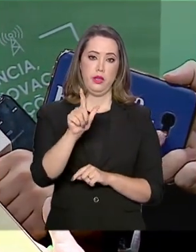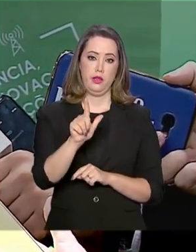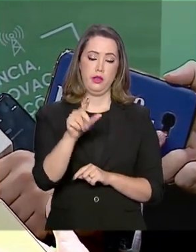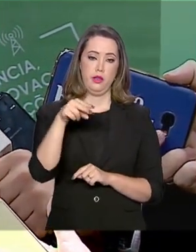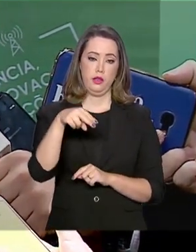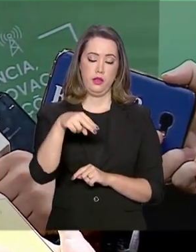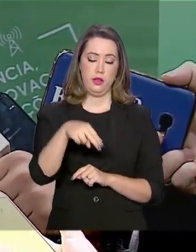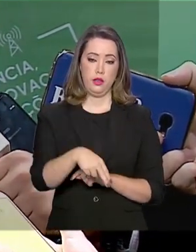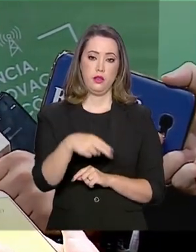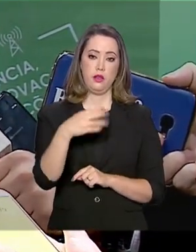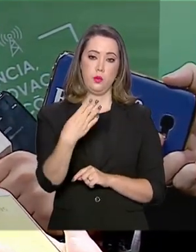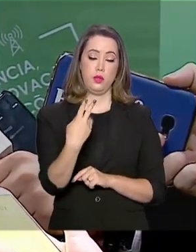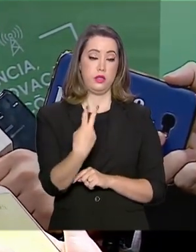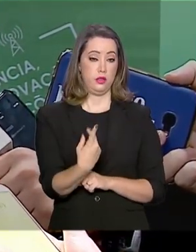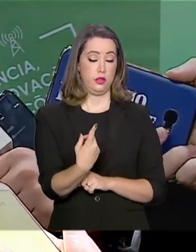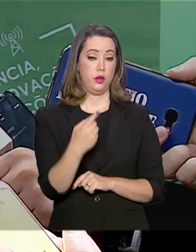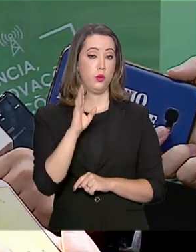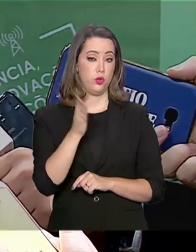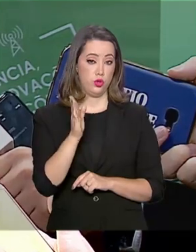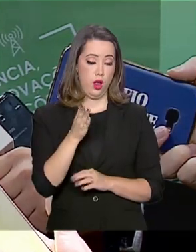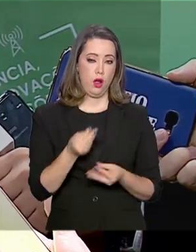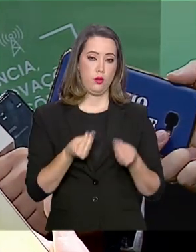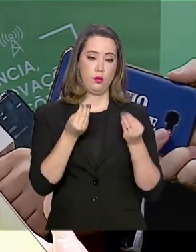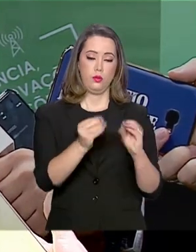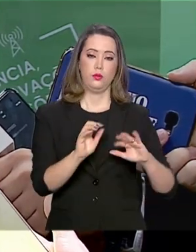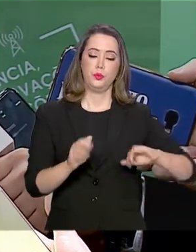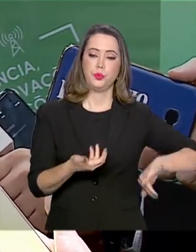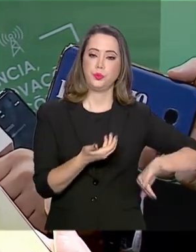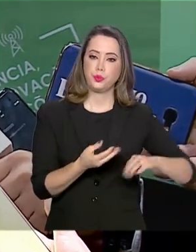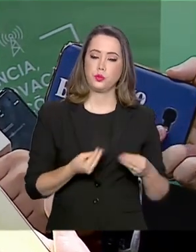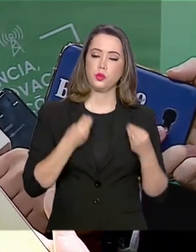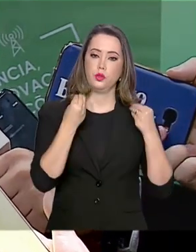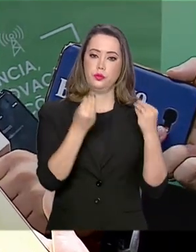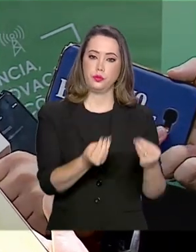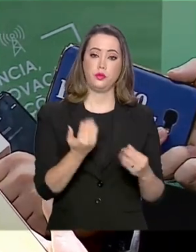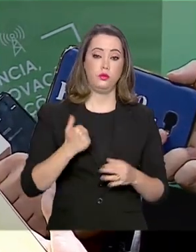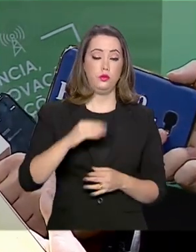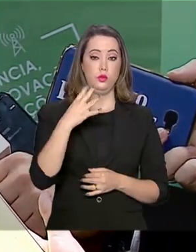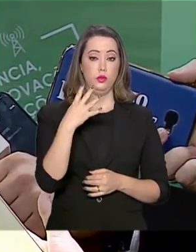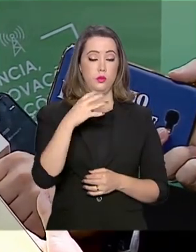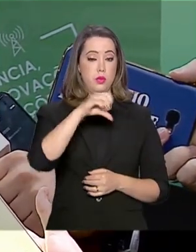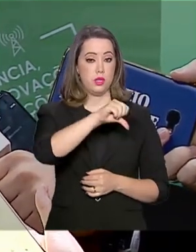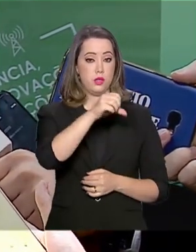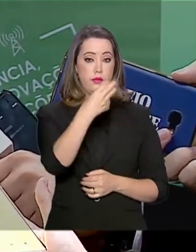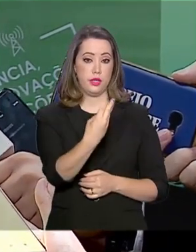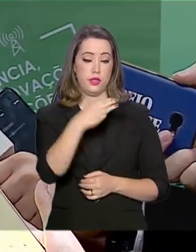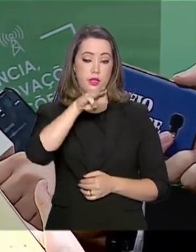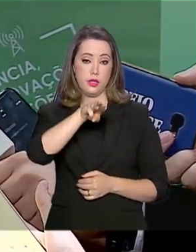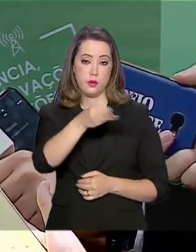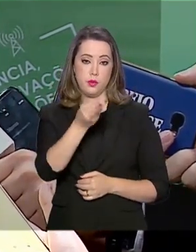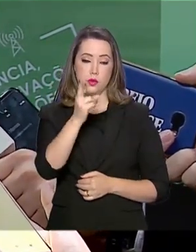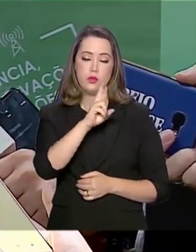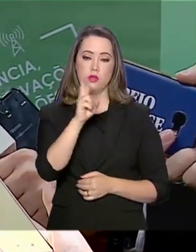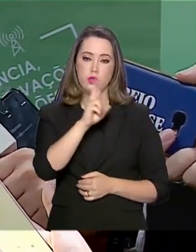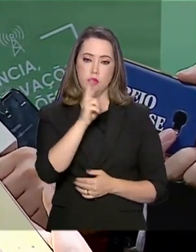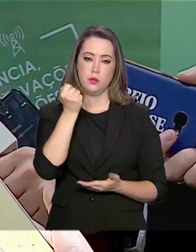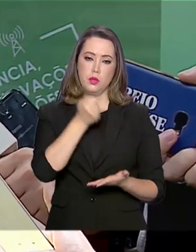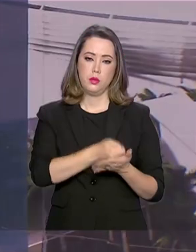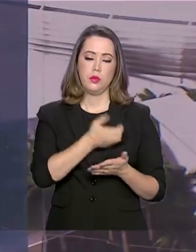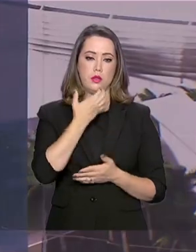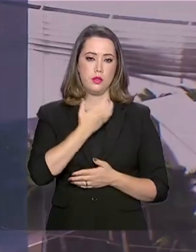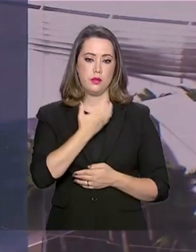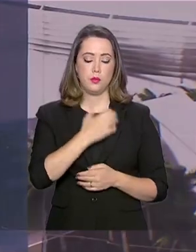no dia 15 de outubro, que garante mais 93 milhões, que vai ser utilizado então mais para o final do ano, para